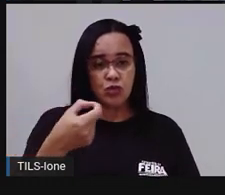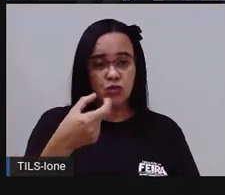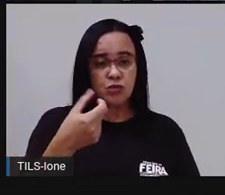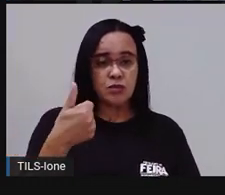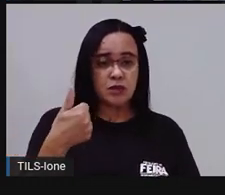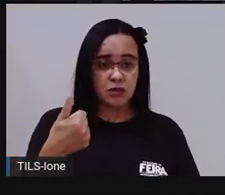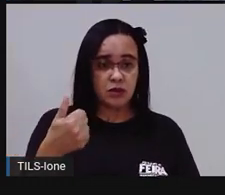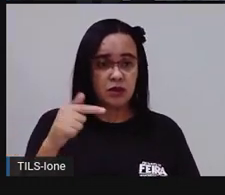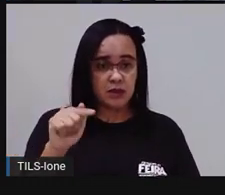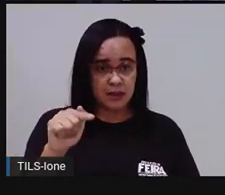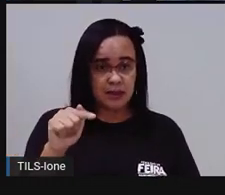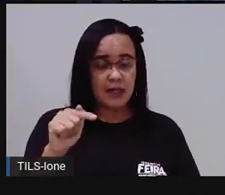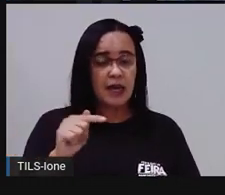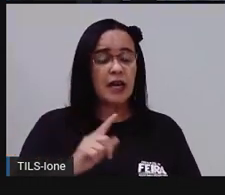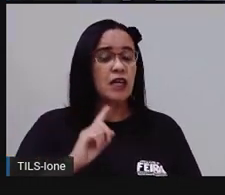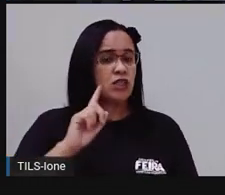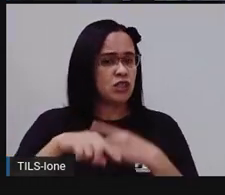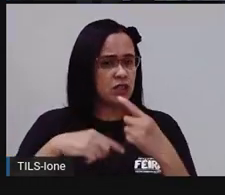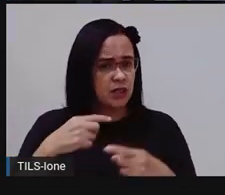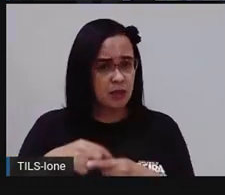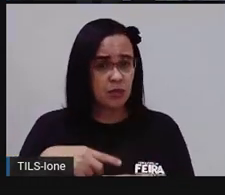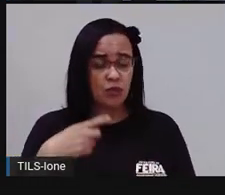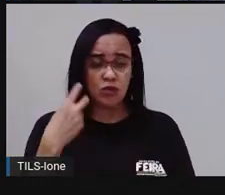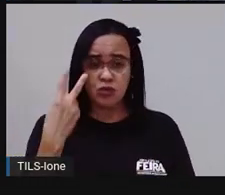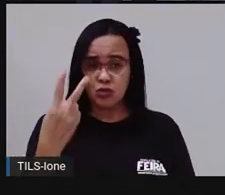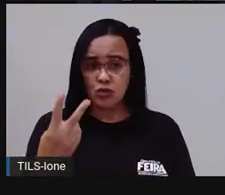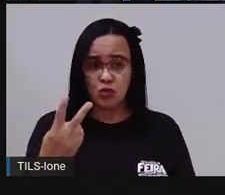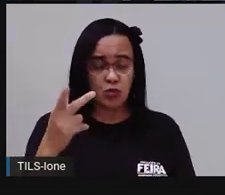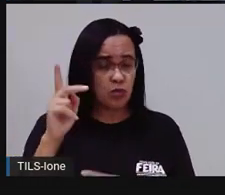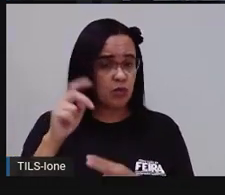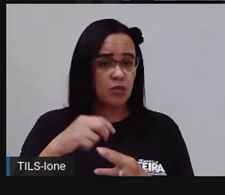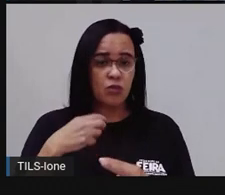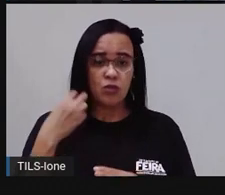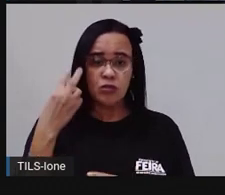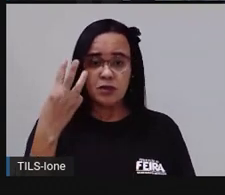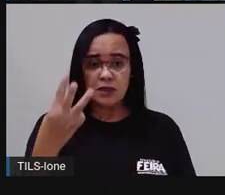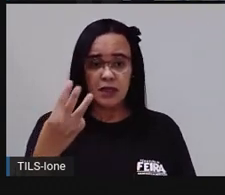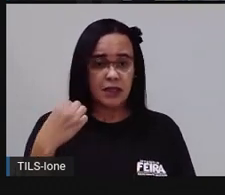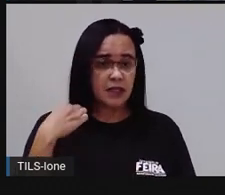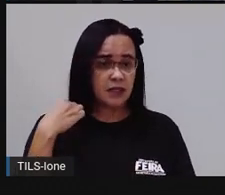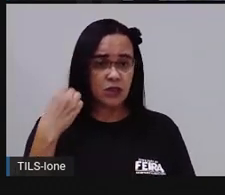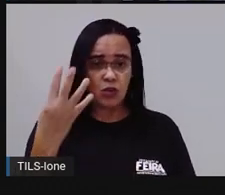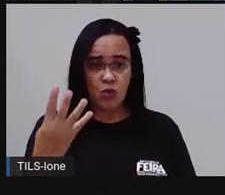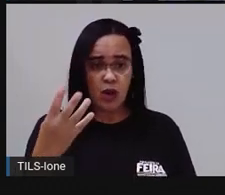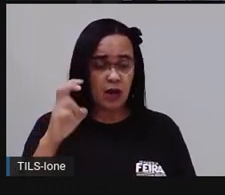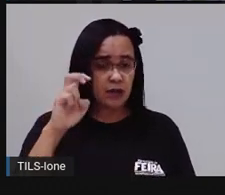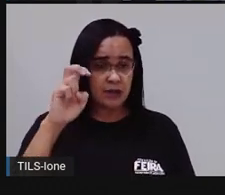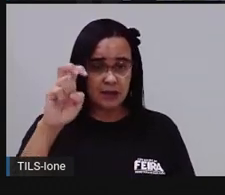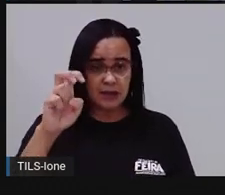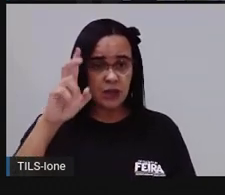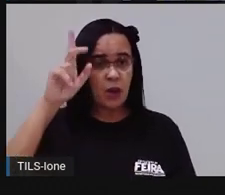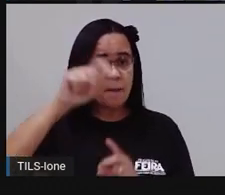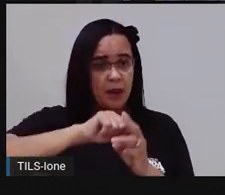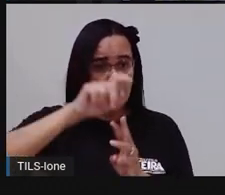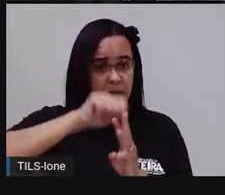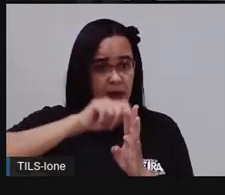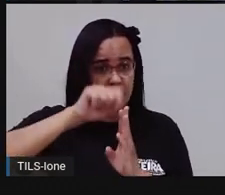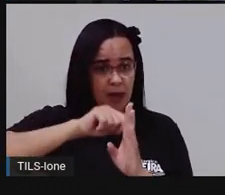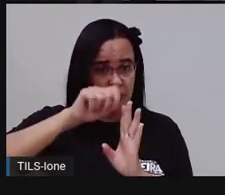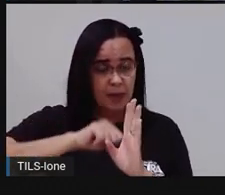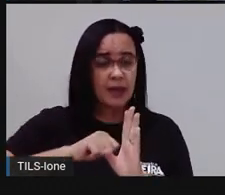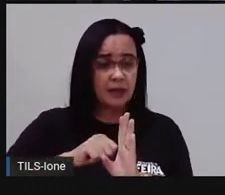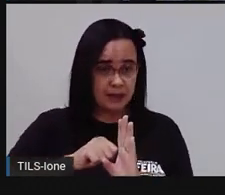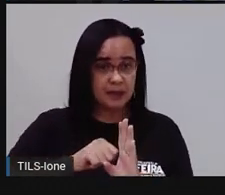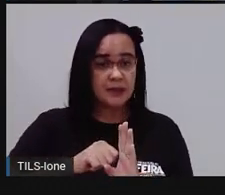2018. O mês 2, o mês 3, o mês 4 e o mês 5, que é o mês atual, o mês daquela